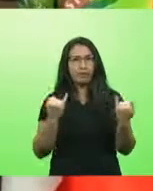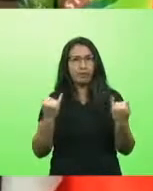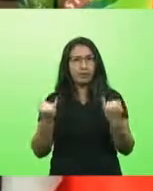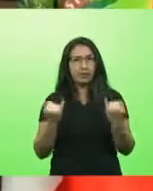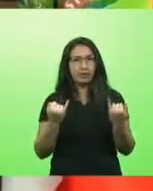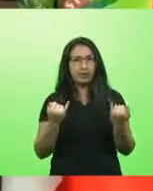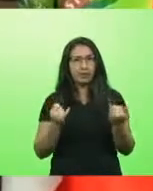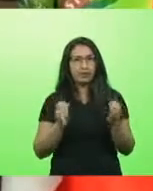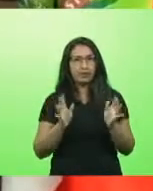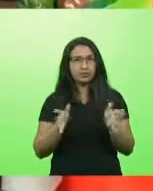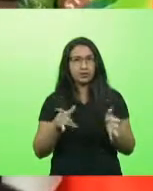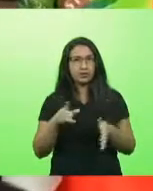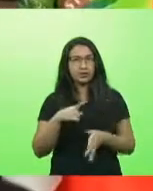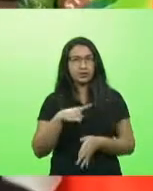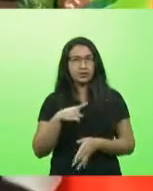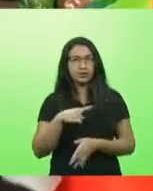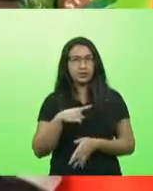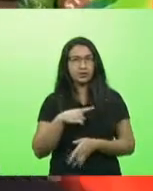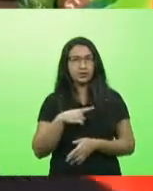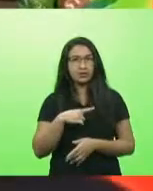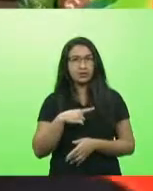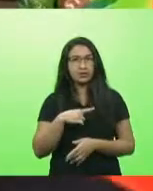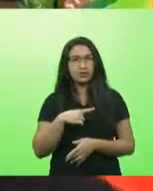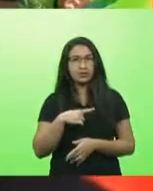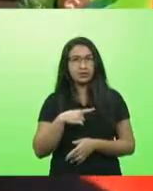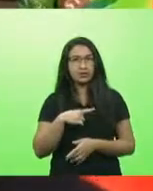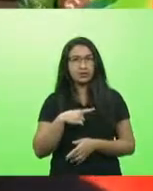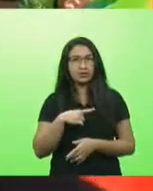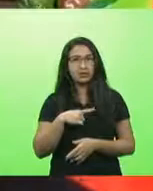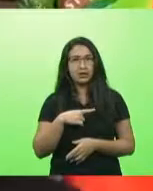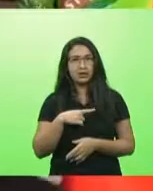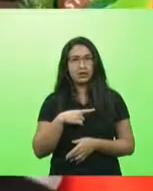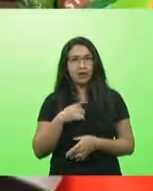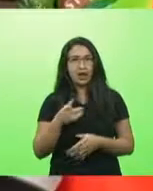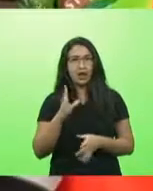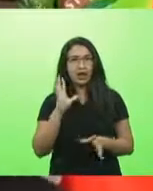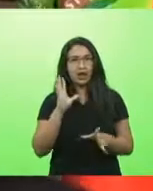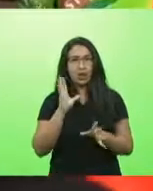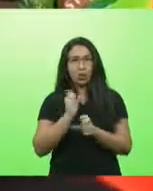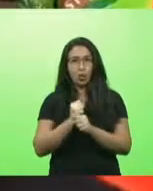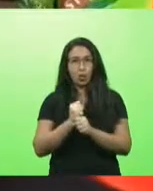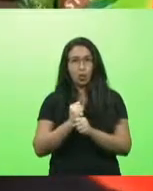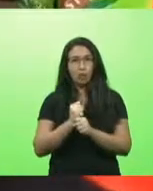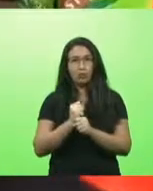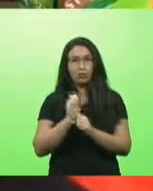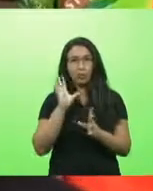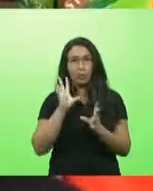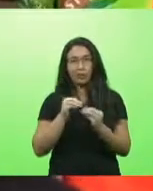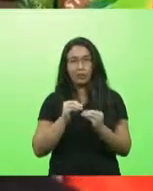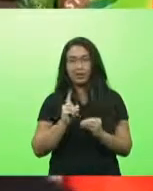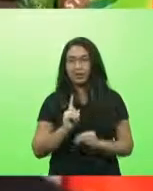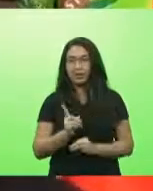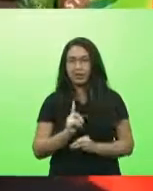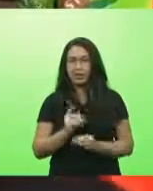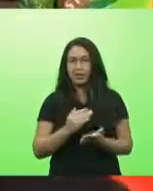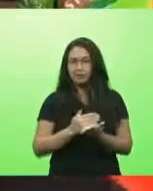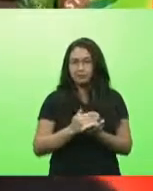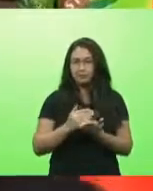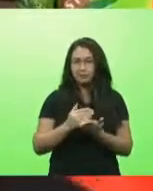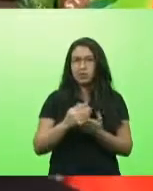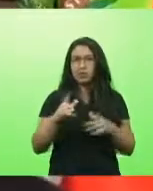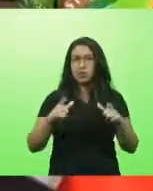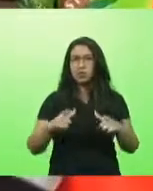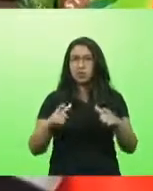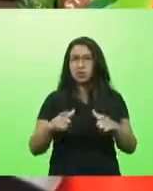ela como eu vou dizer ela é parcial ela não é completa porque está se vendo para onde estão indo os